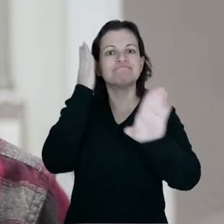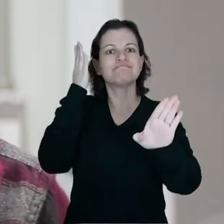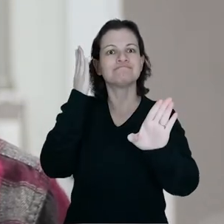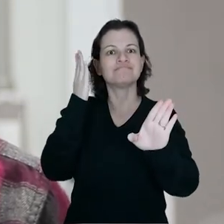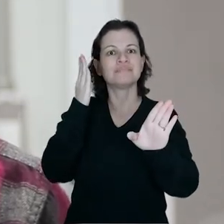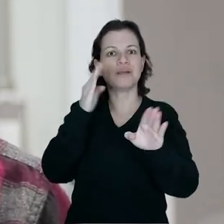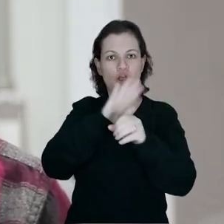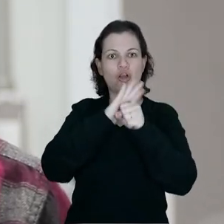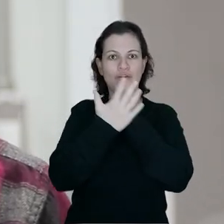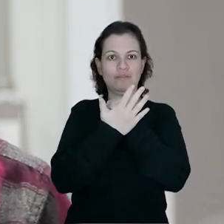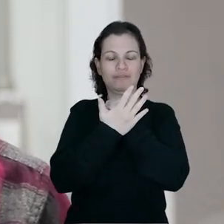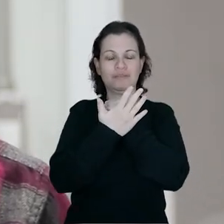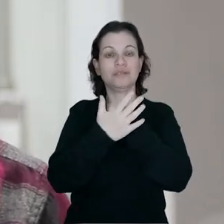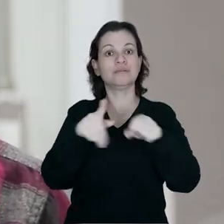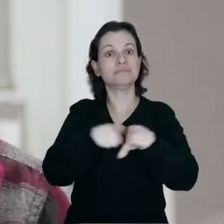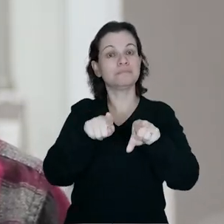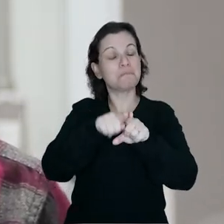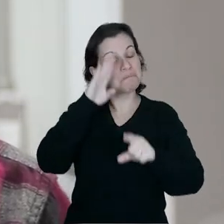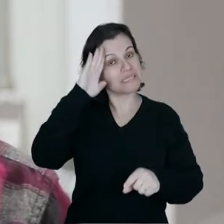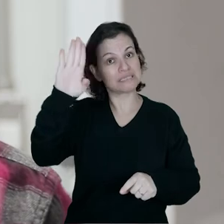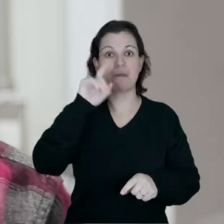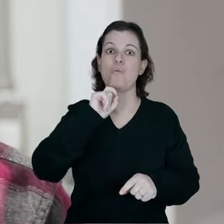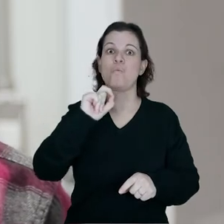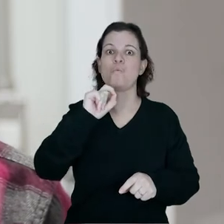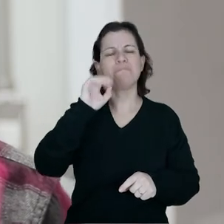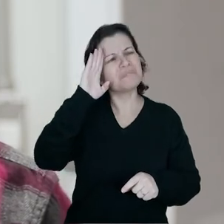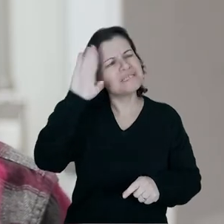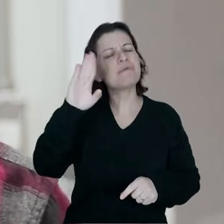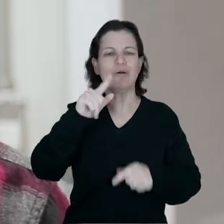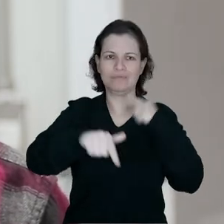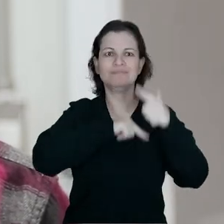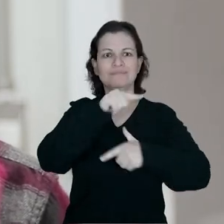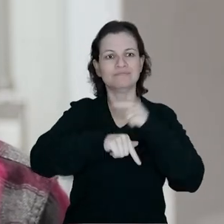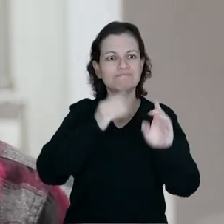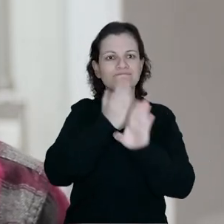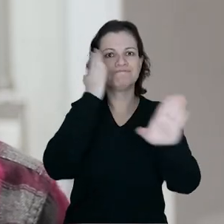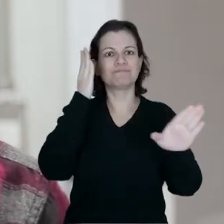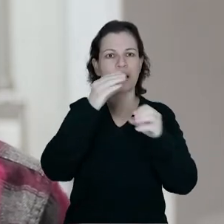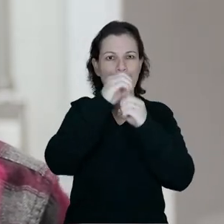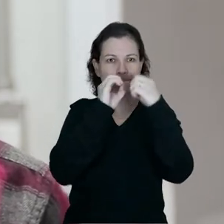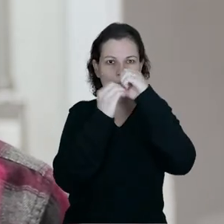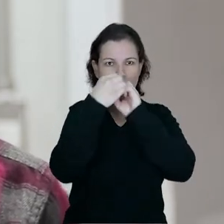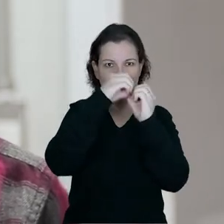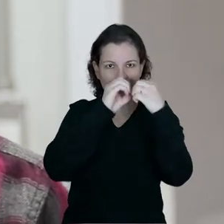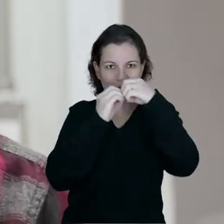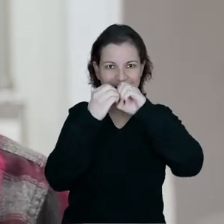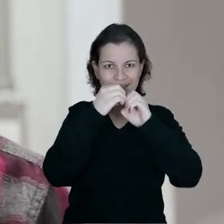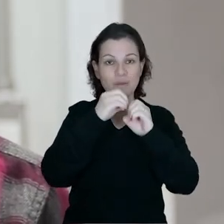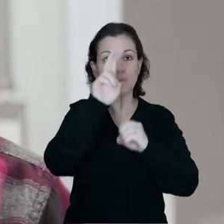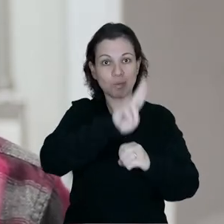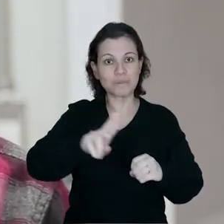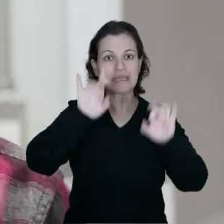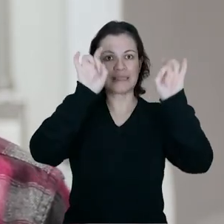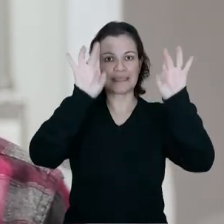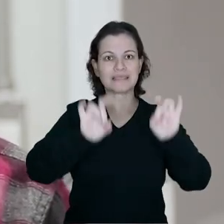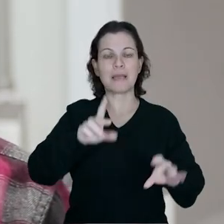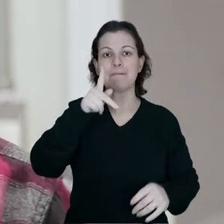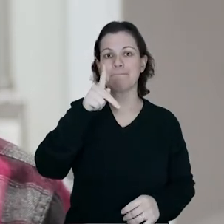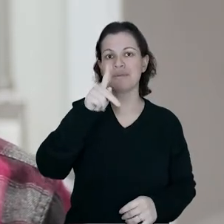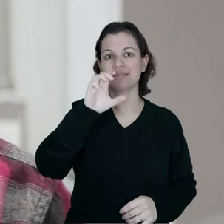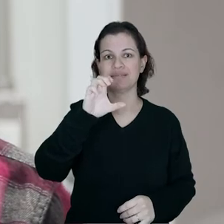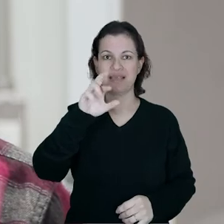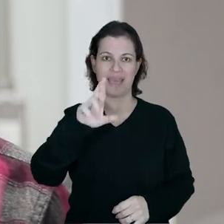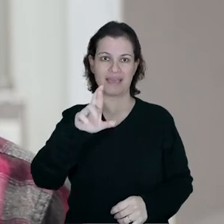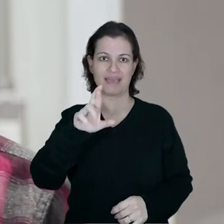diagnóstico para o Covid-19, principalmente, o principal que a gente trabalha é o diagnóstico molecular, utilizando a técnica de